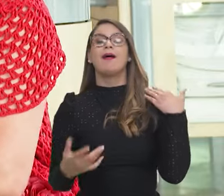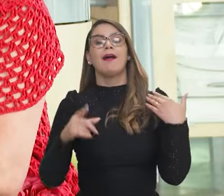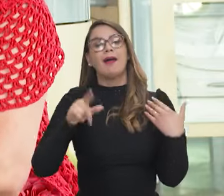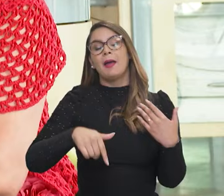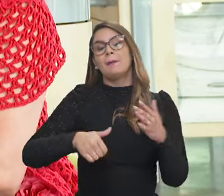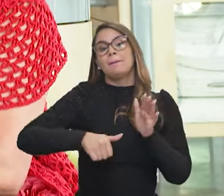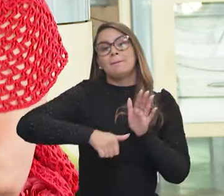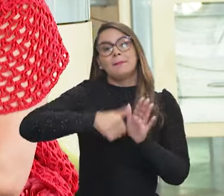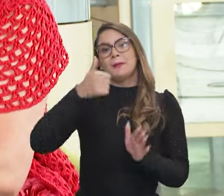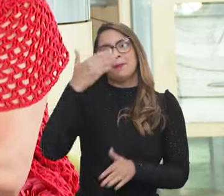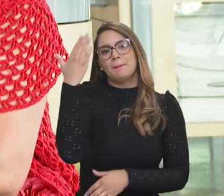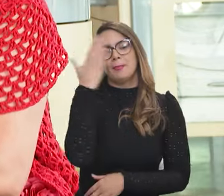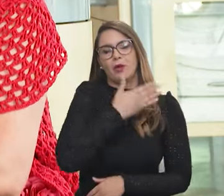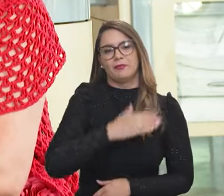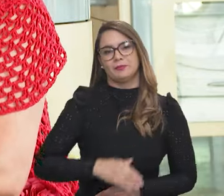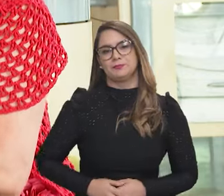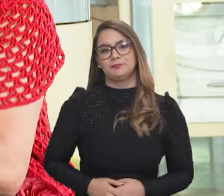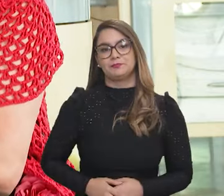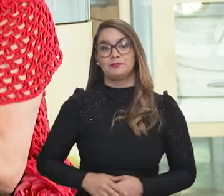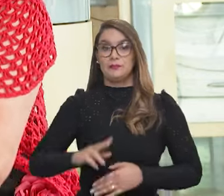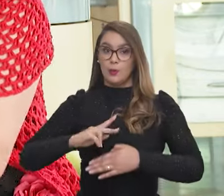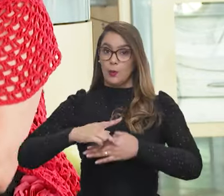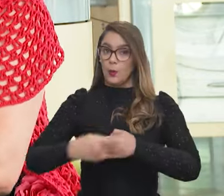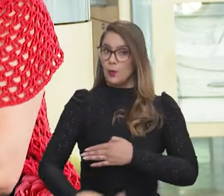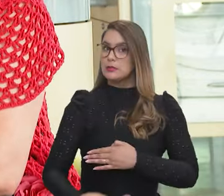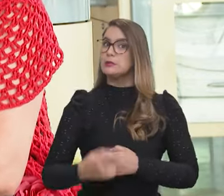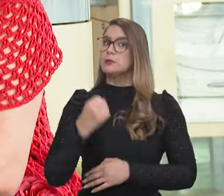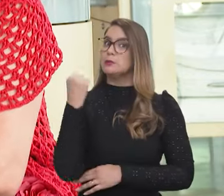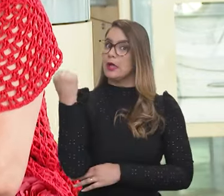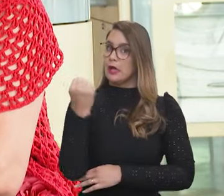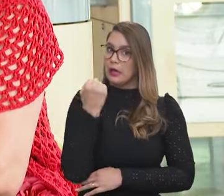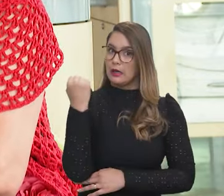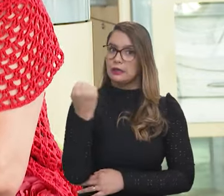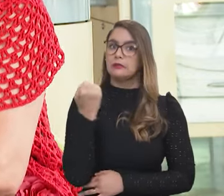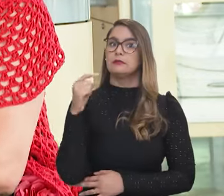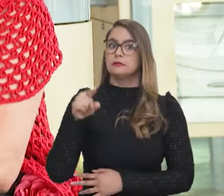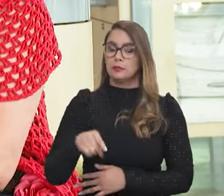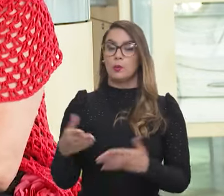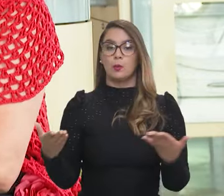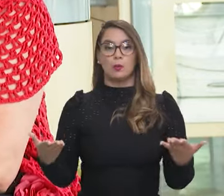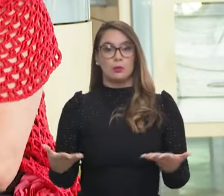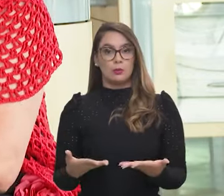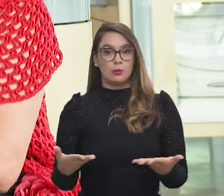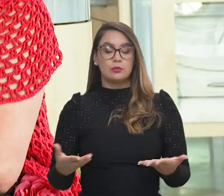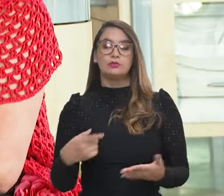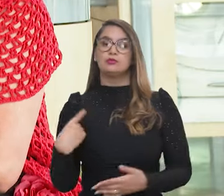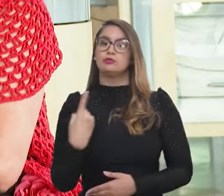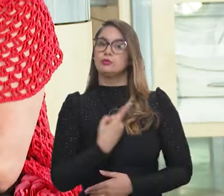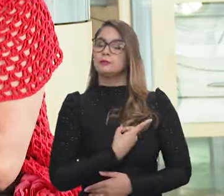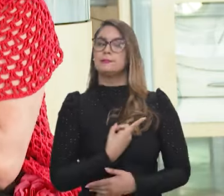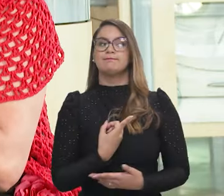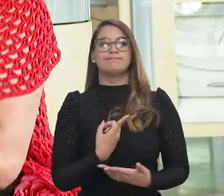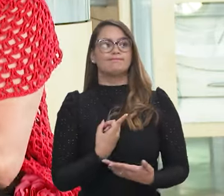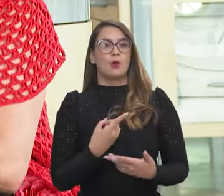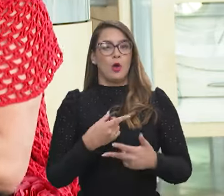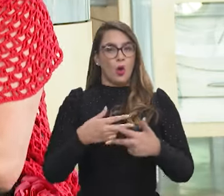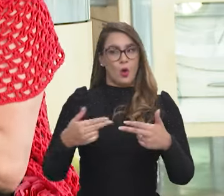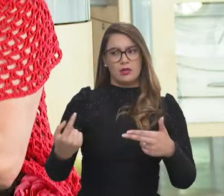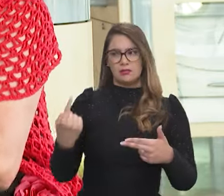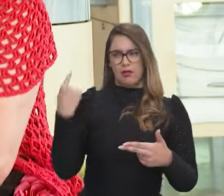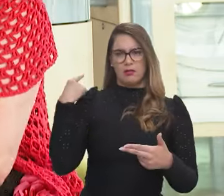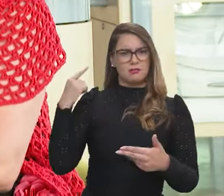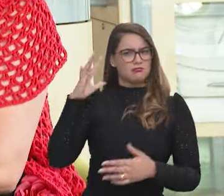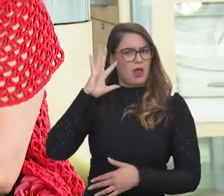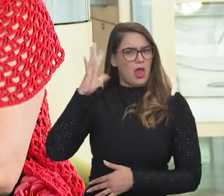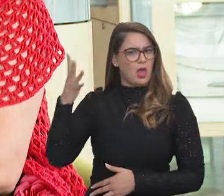essa é uma primeira constatação. As consequências disso são muito graves. Nós hoje temos que, coisas que